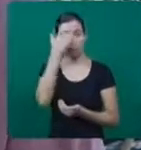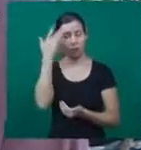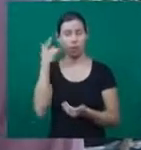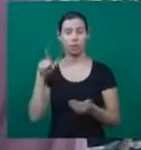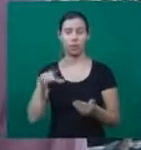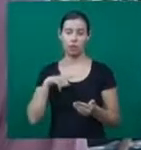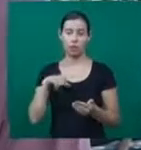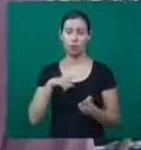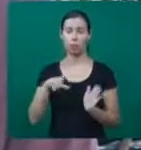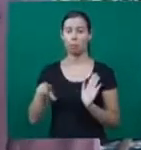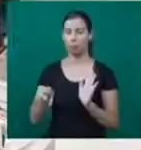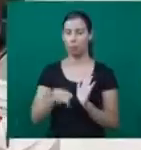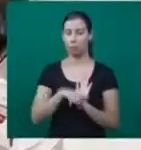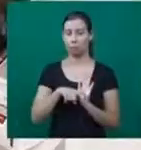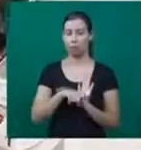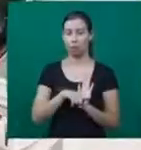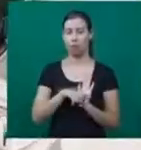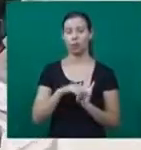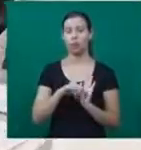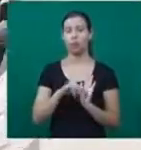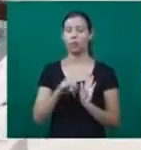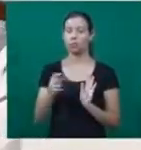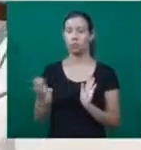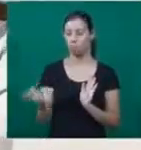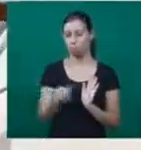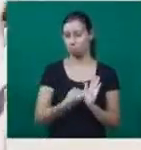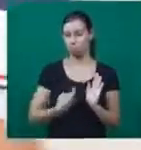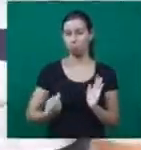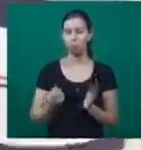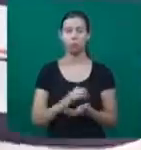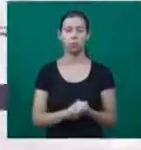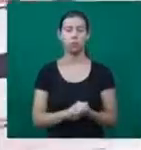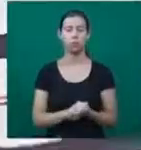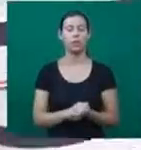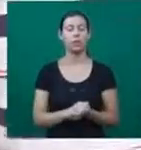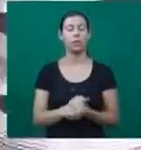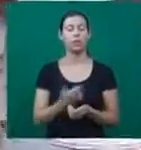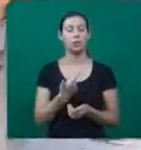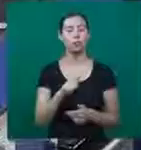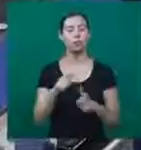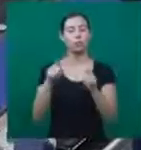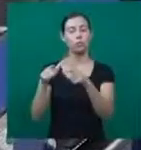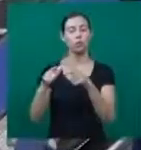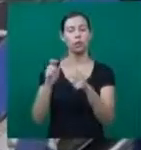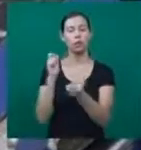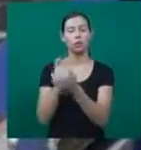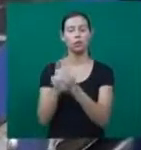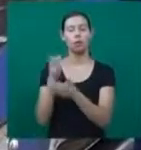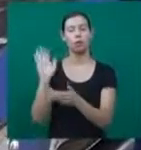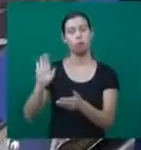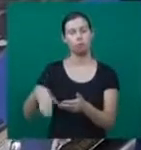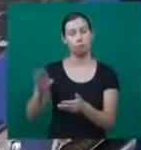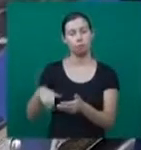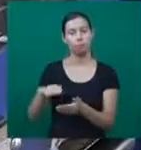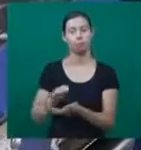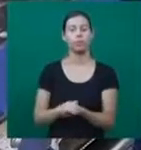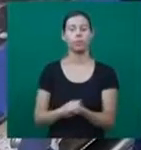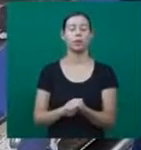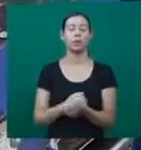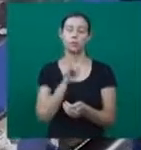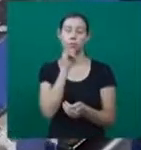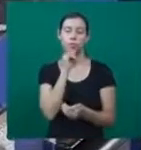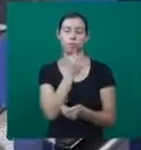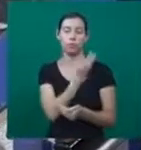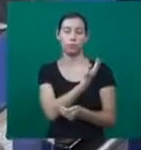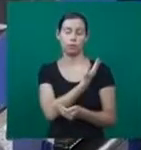fornecedores, já que com o CNPJ vai conseguir comprar mais barato em alguns determinados locais. Você consegue também participar de licitações públicas.